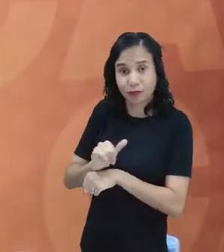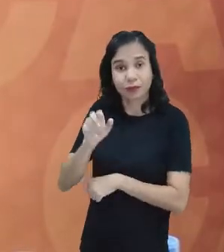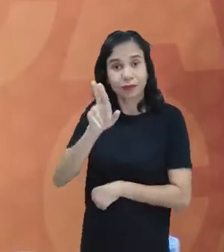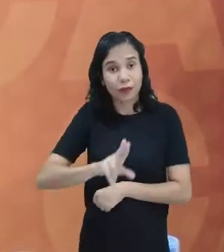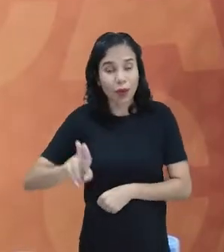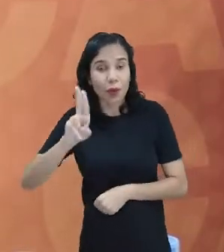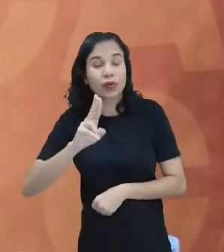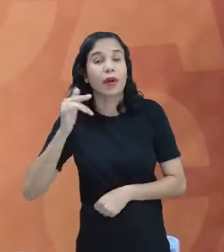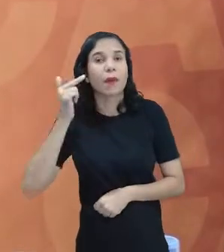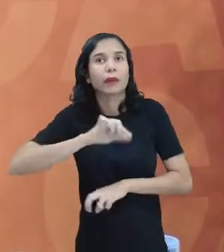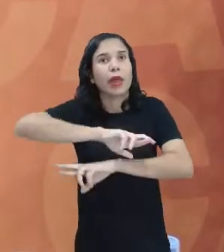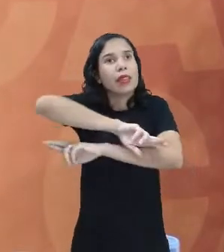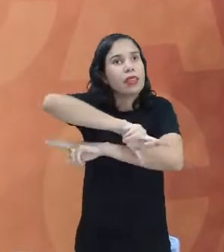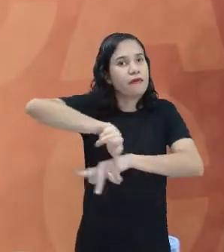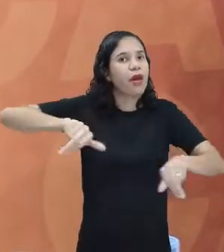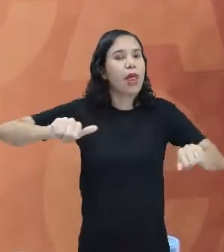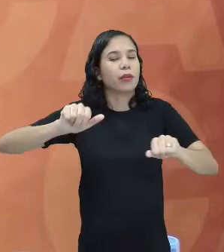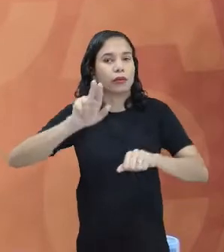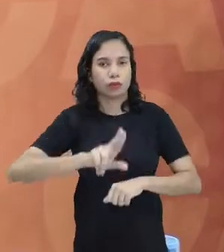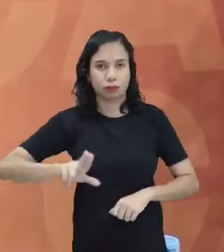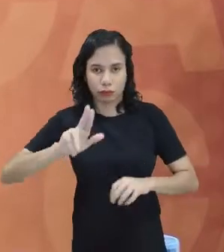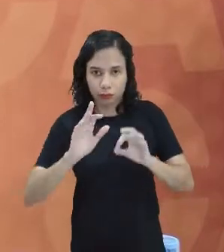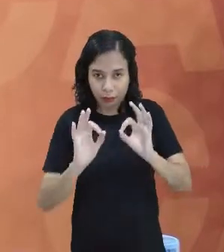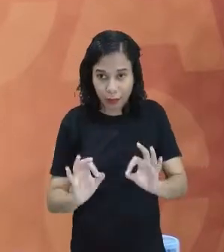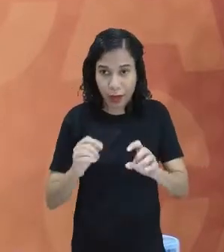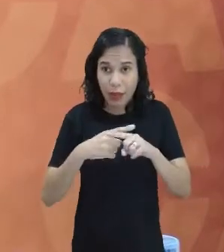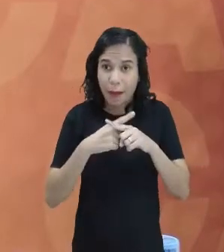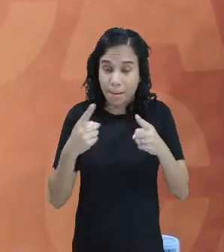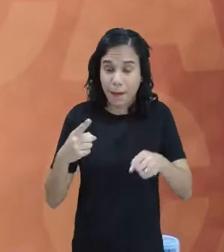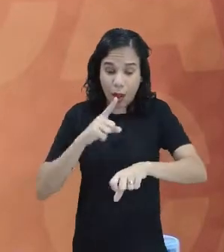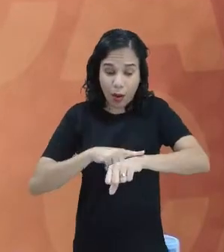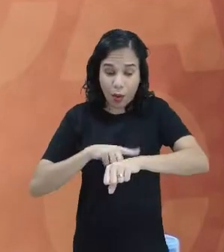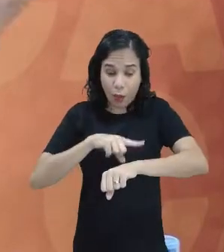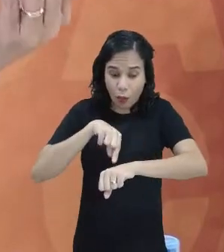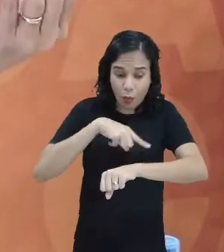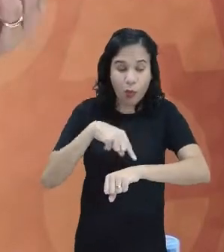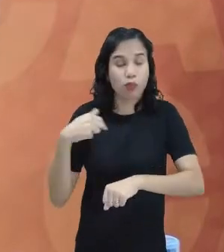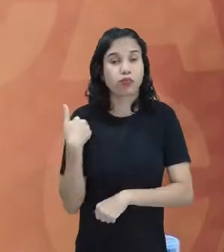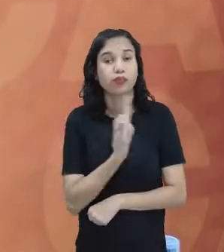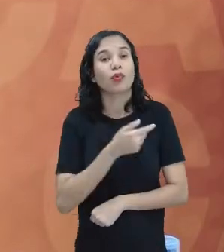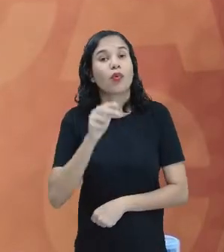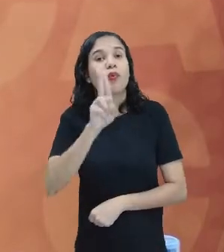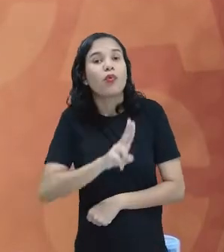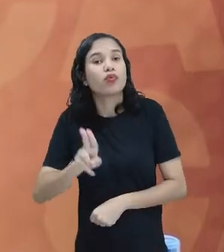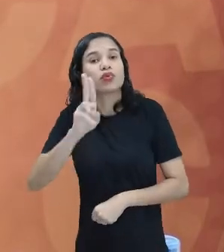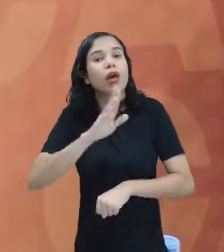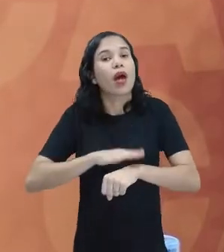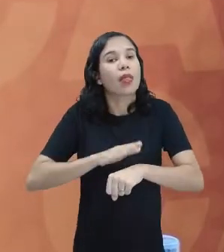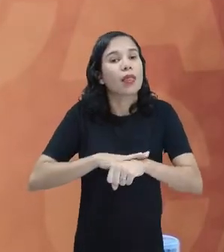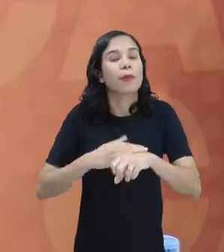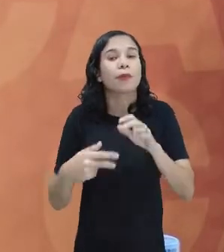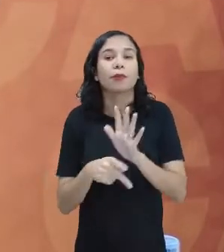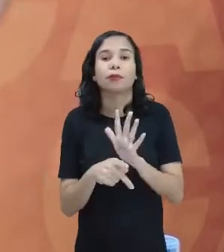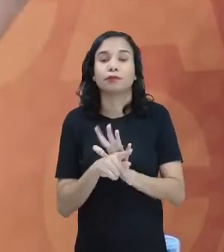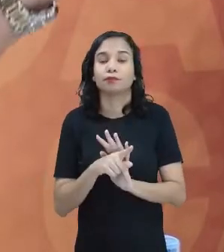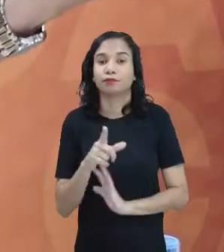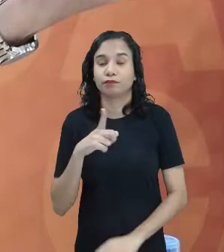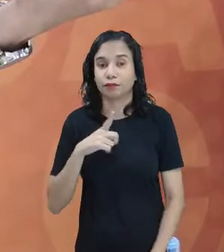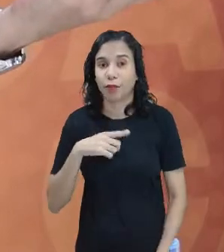utilizado para outra grandeza. Já o relógio, a gente vai marcar a passagem do tempo do